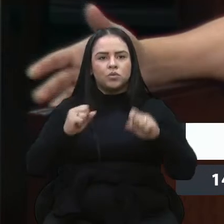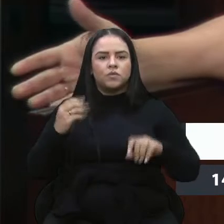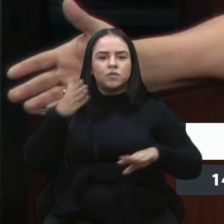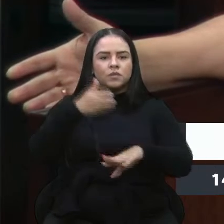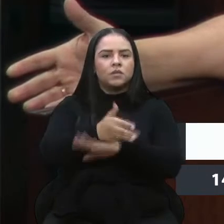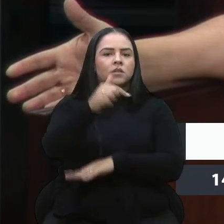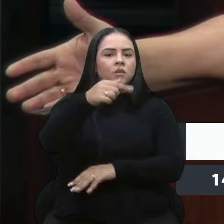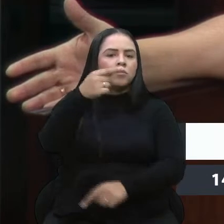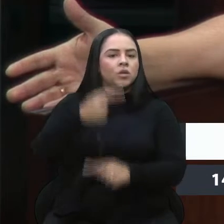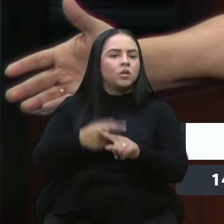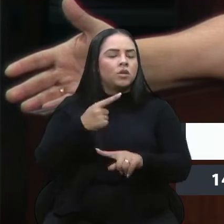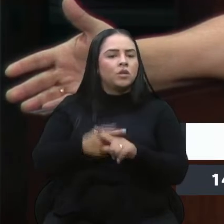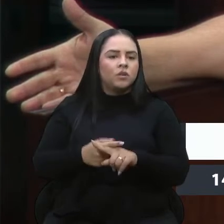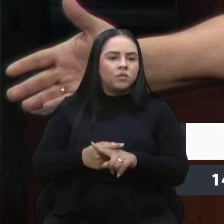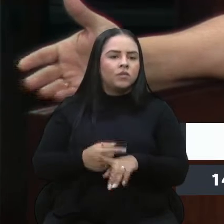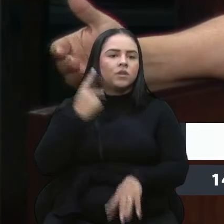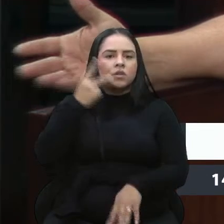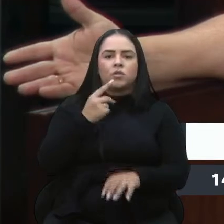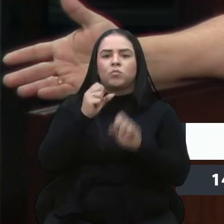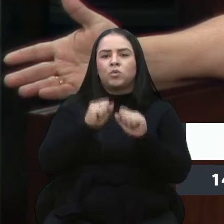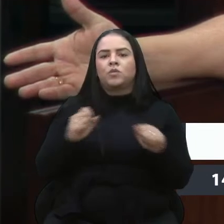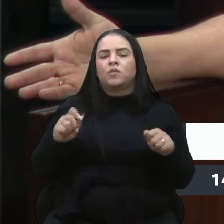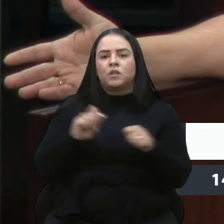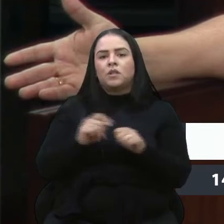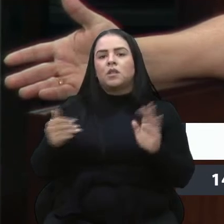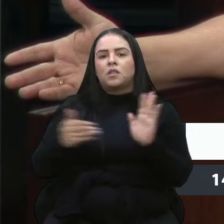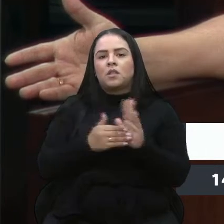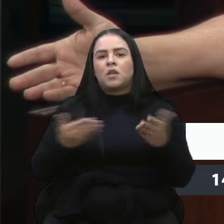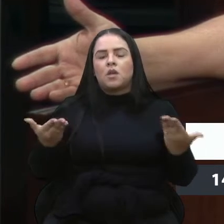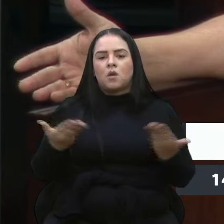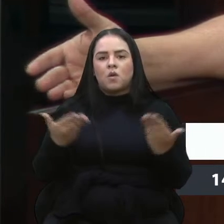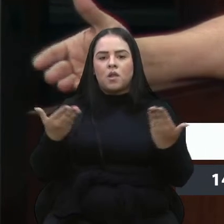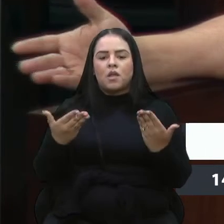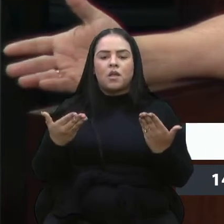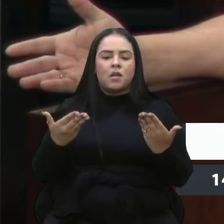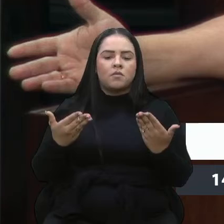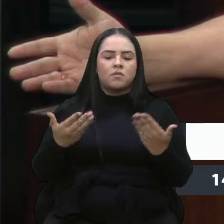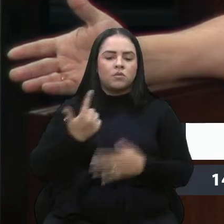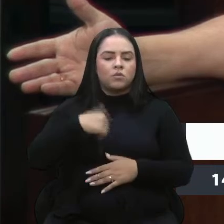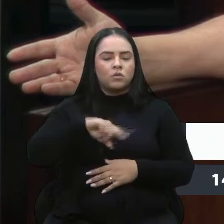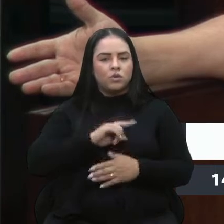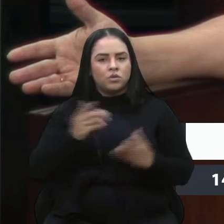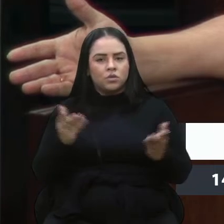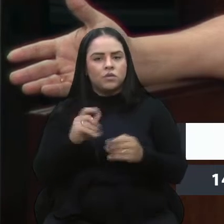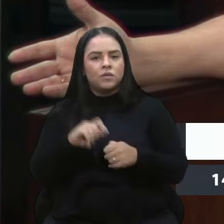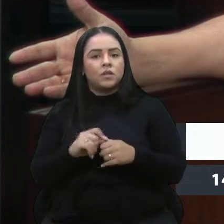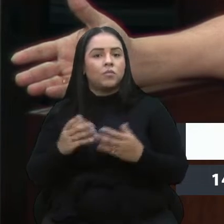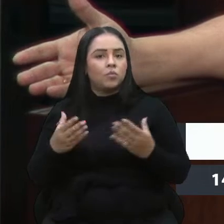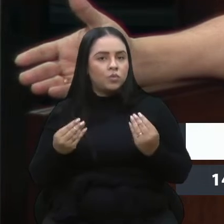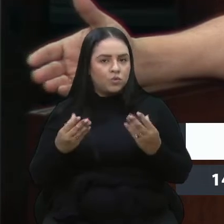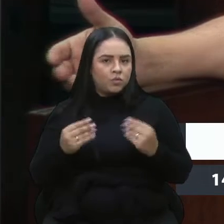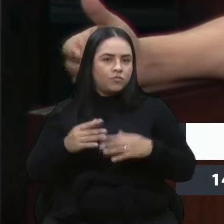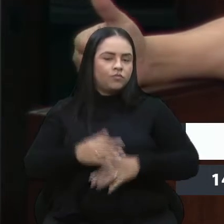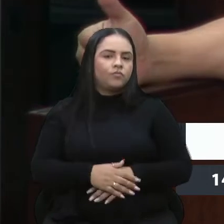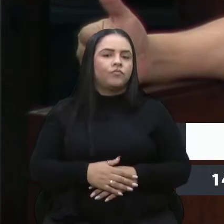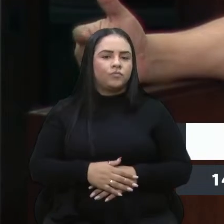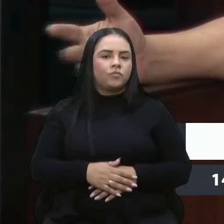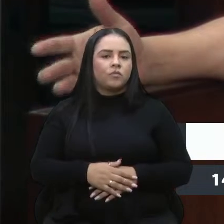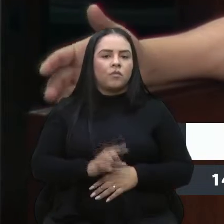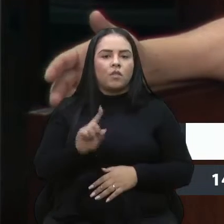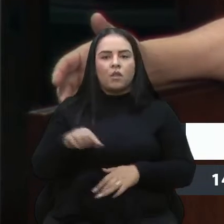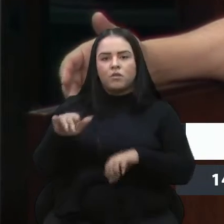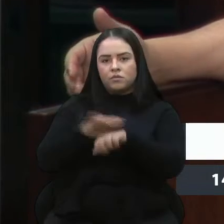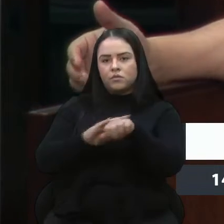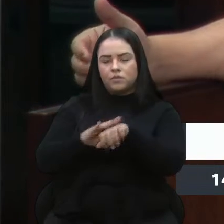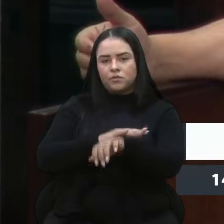Porque o que o vereador pode fazer até hoje, vereador Marcon, acho que nós já fizemos e bastante. conversar com o